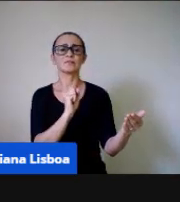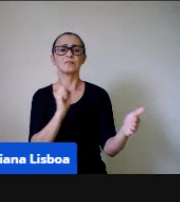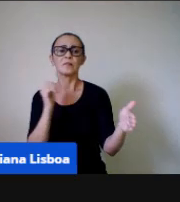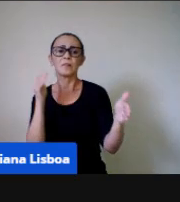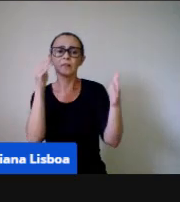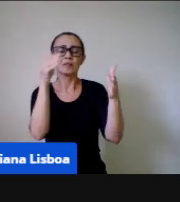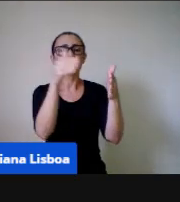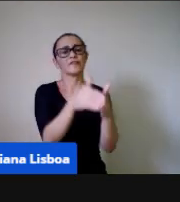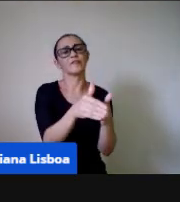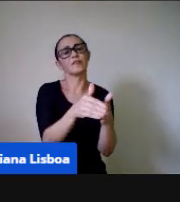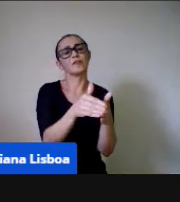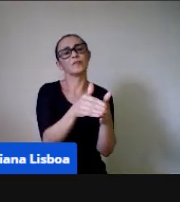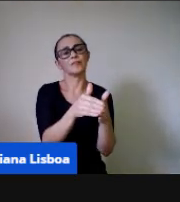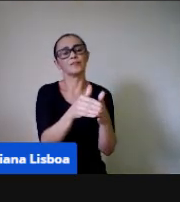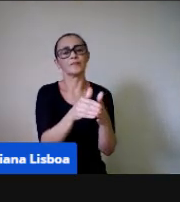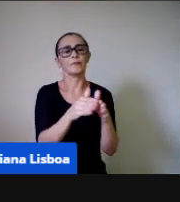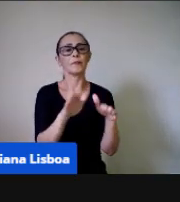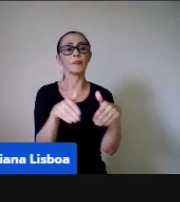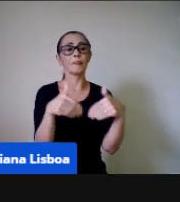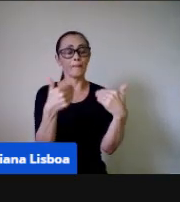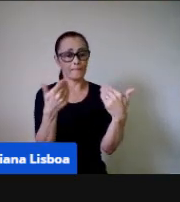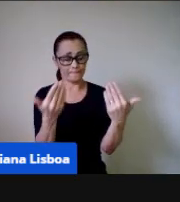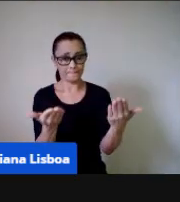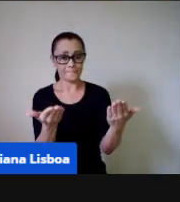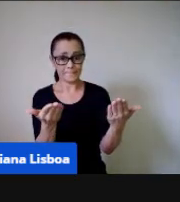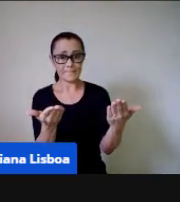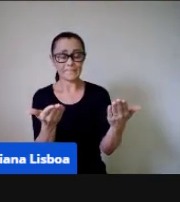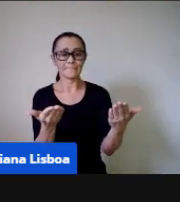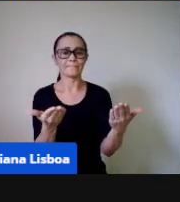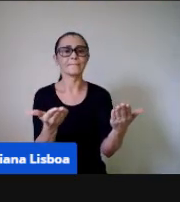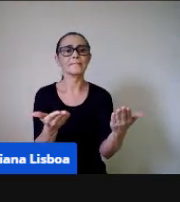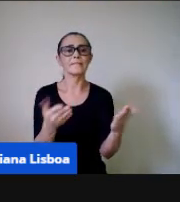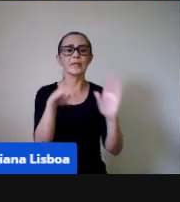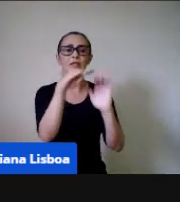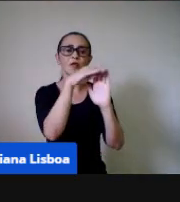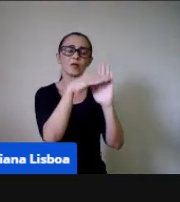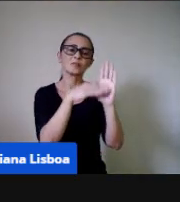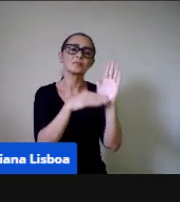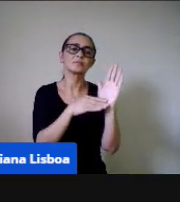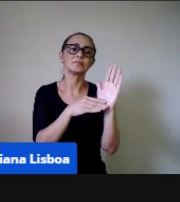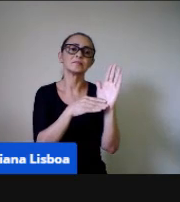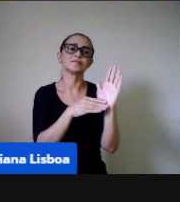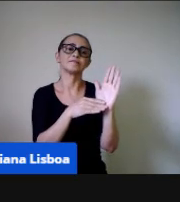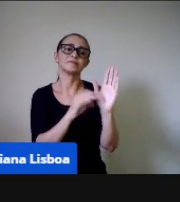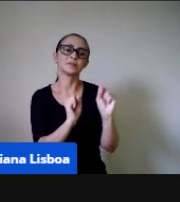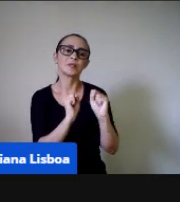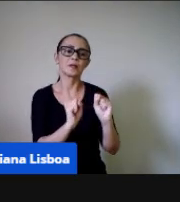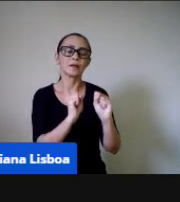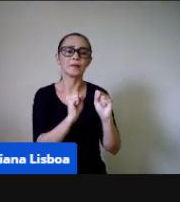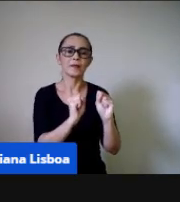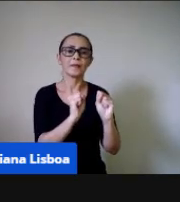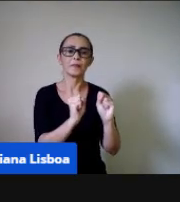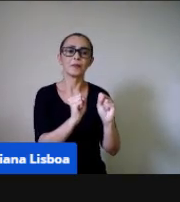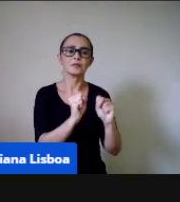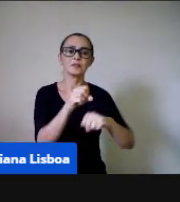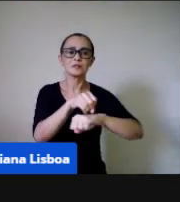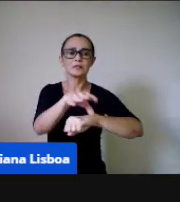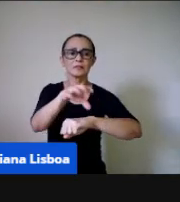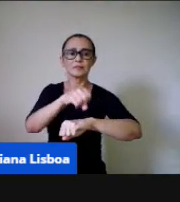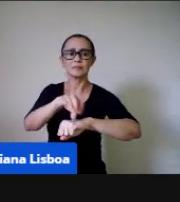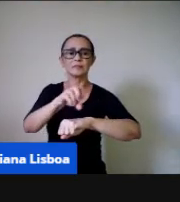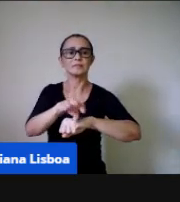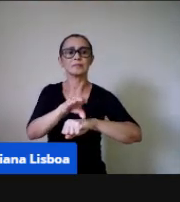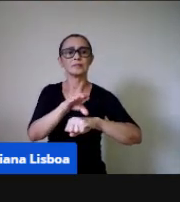conhecimentos matemáticos que podem ser introduzidos e trabalhados desde a educação infantil.